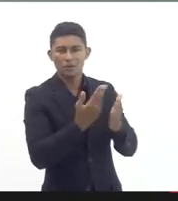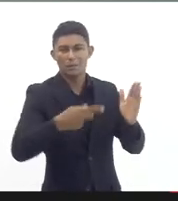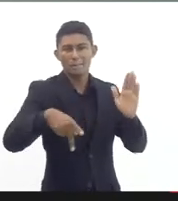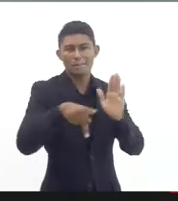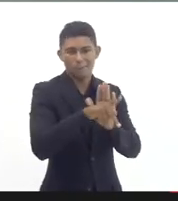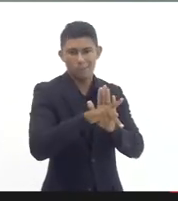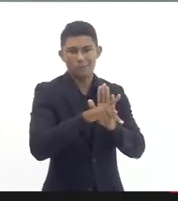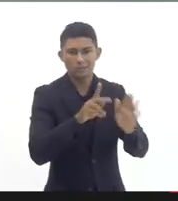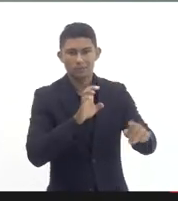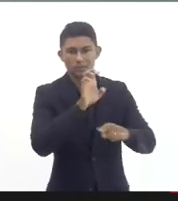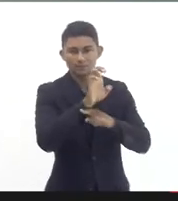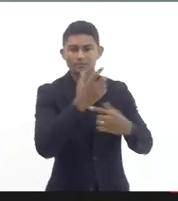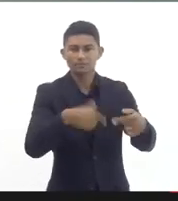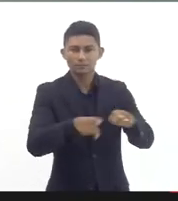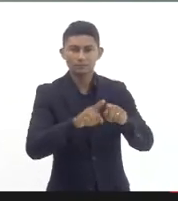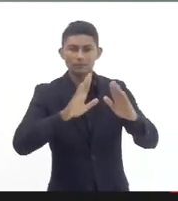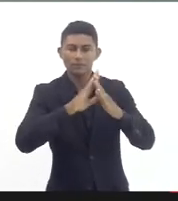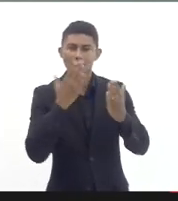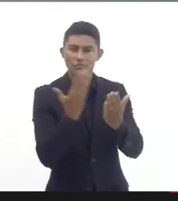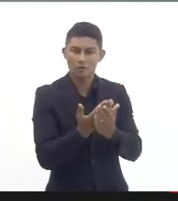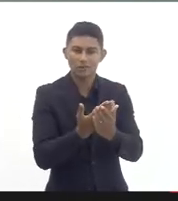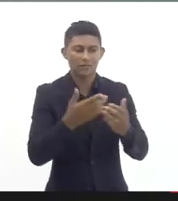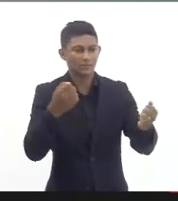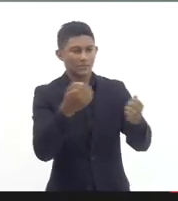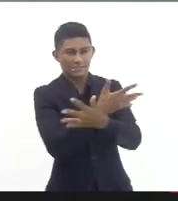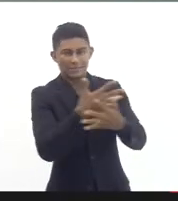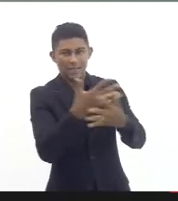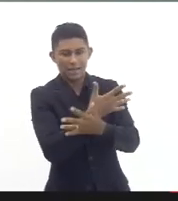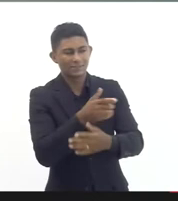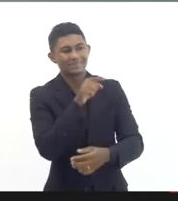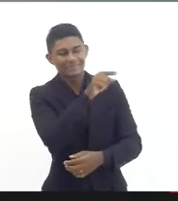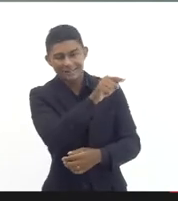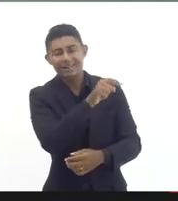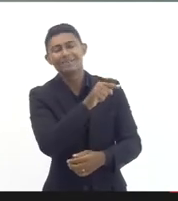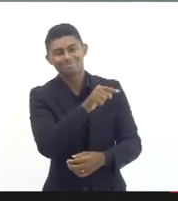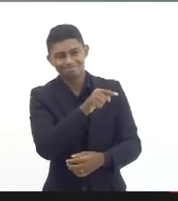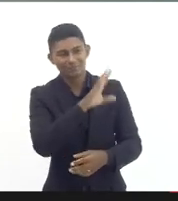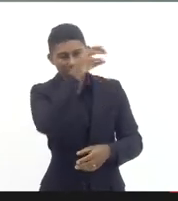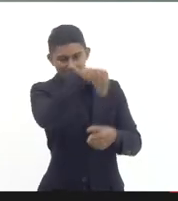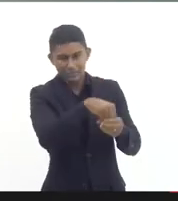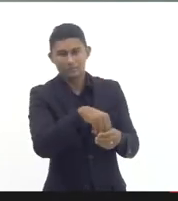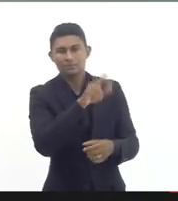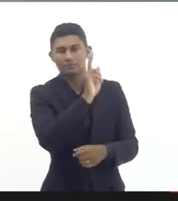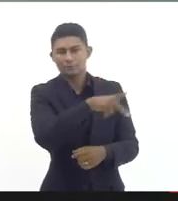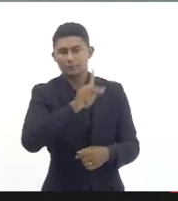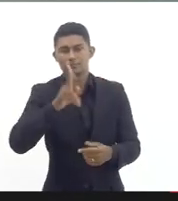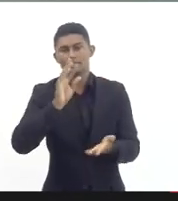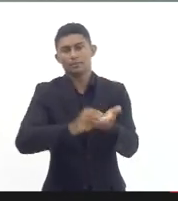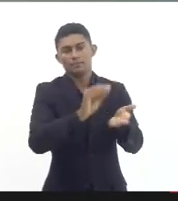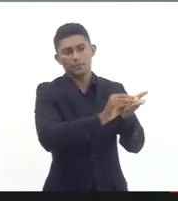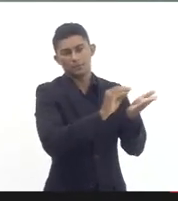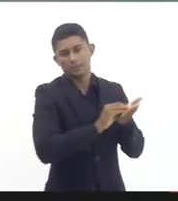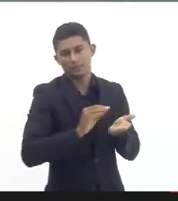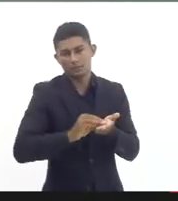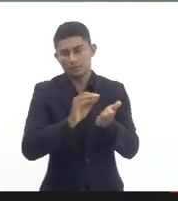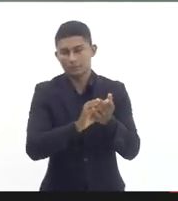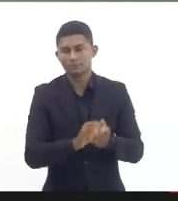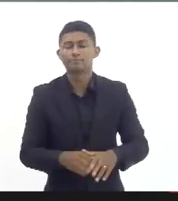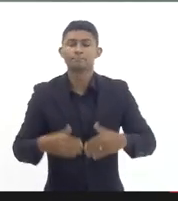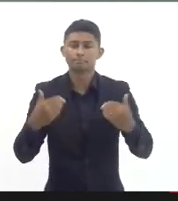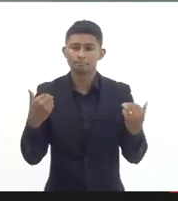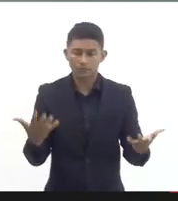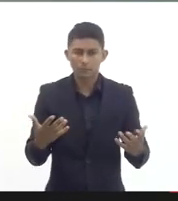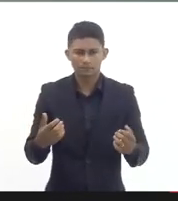municipais e municipais também então no desenrolar da pandemia